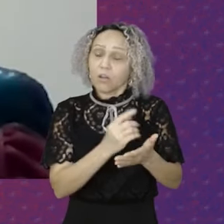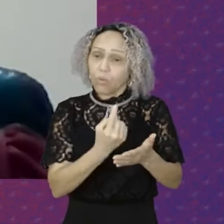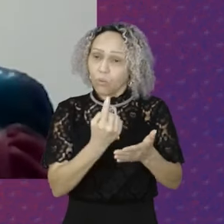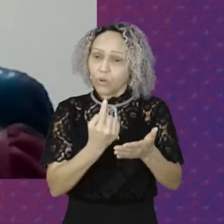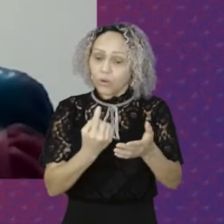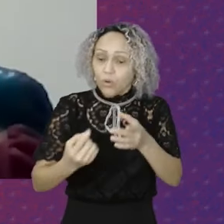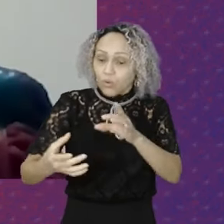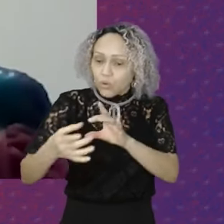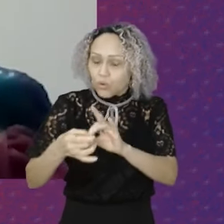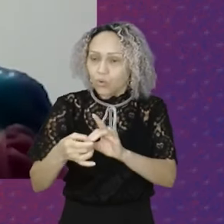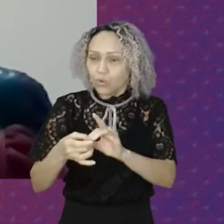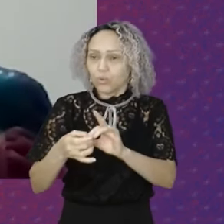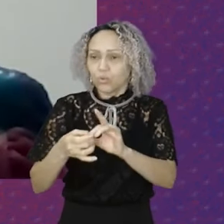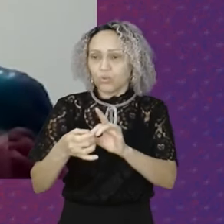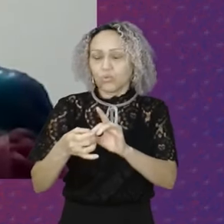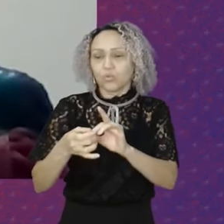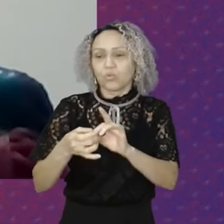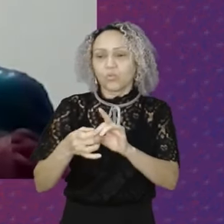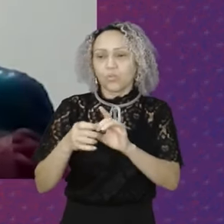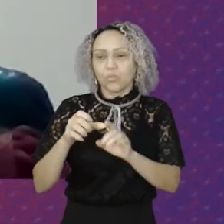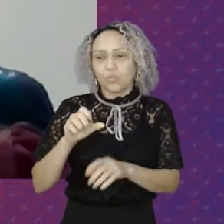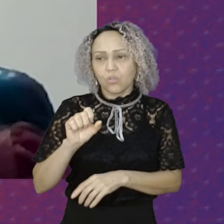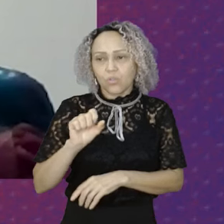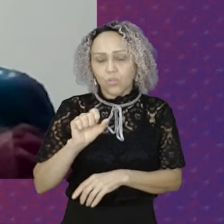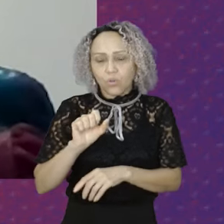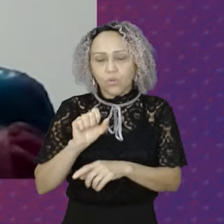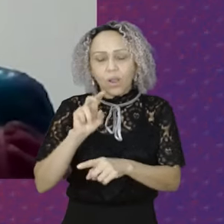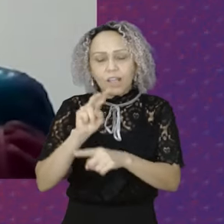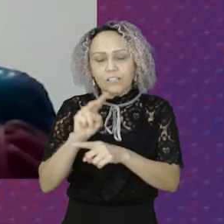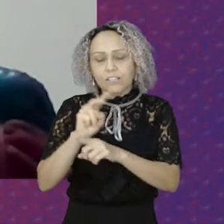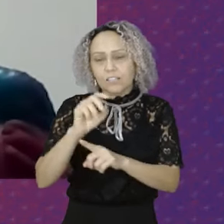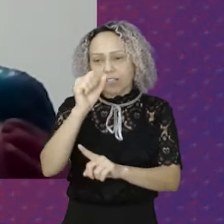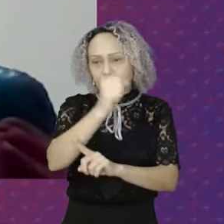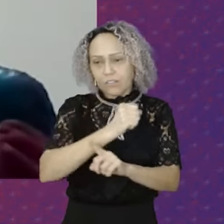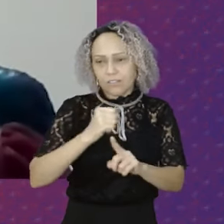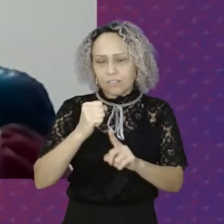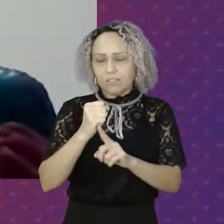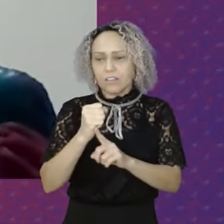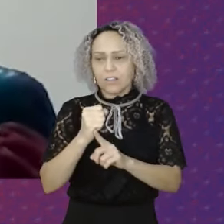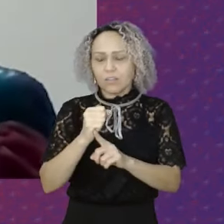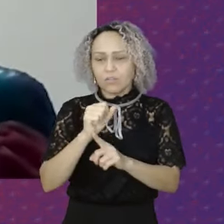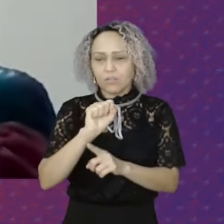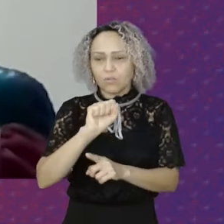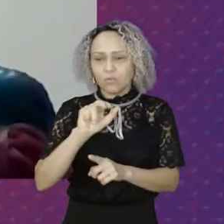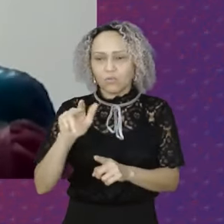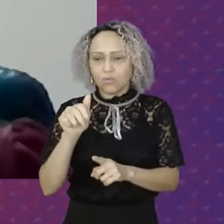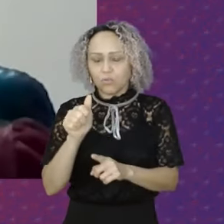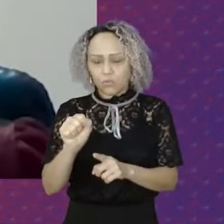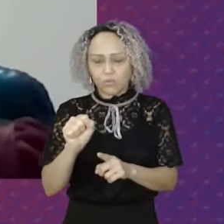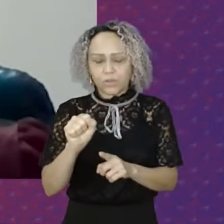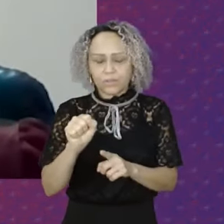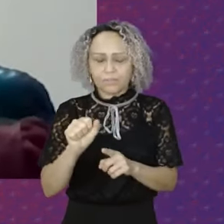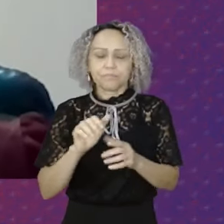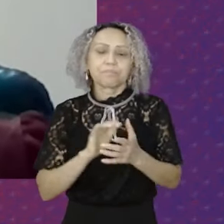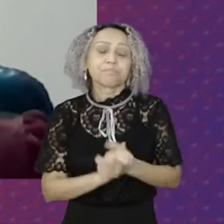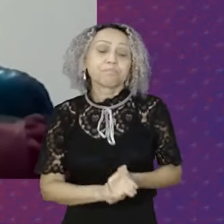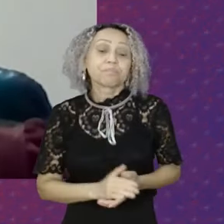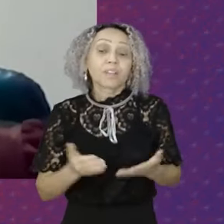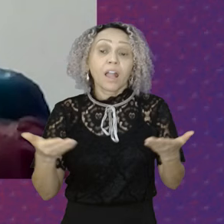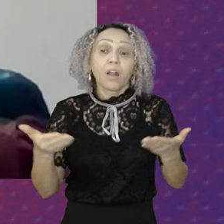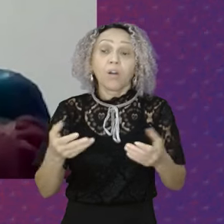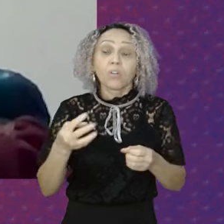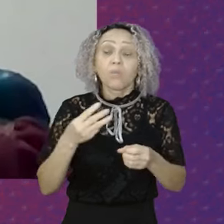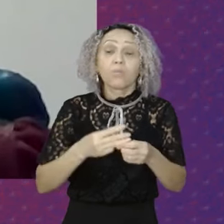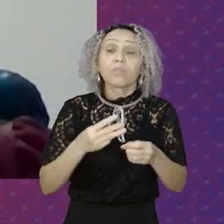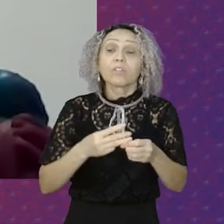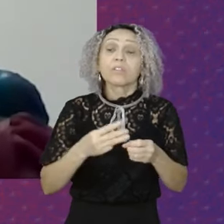busca Ativa Para incluir Quem está fora do programa E a revisão Dos benefícios Com esse de irregularidades Hoje os municípios Eles